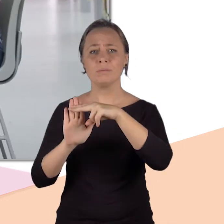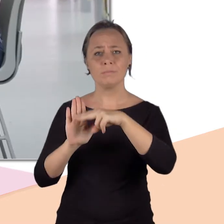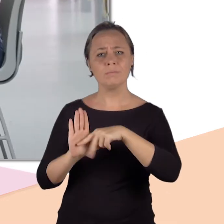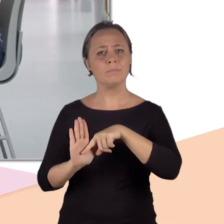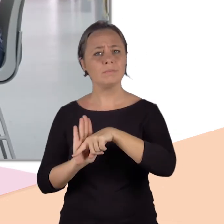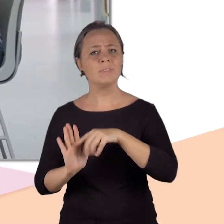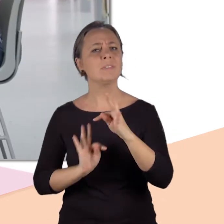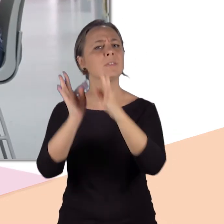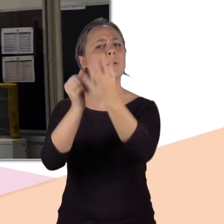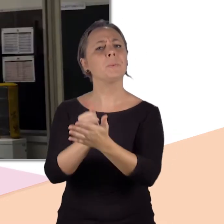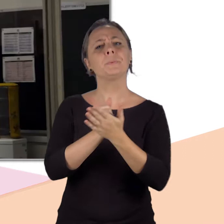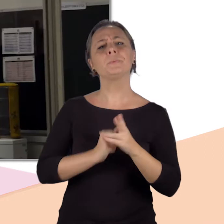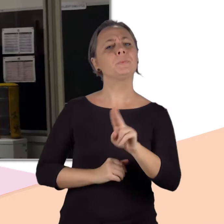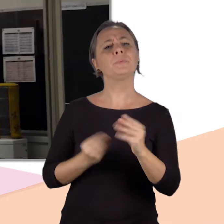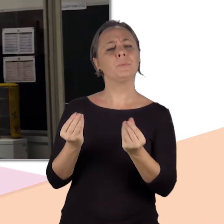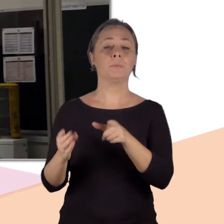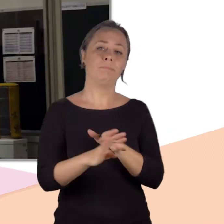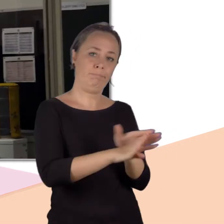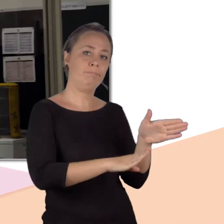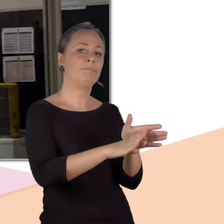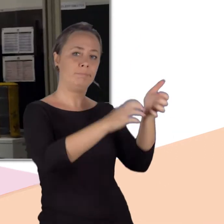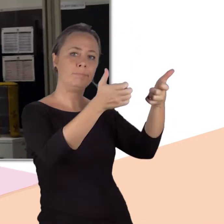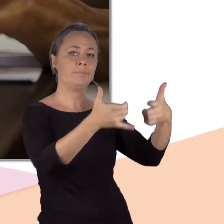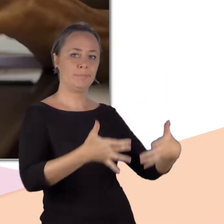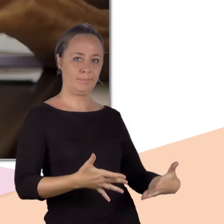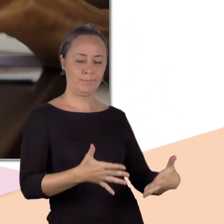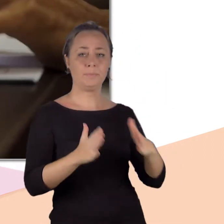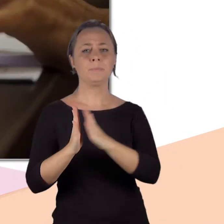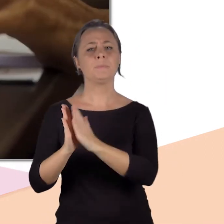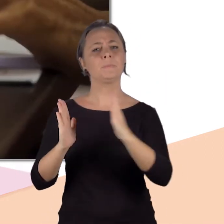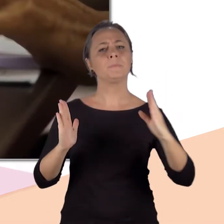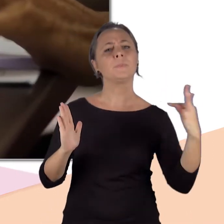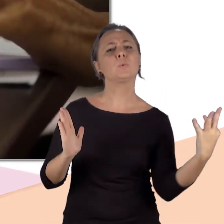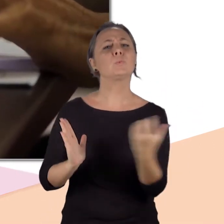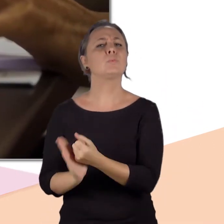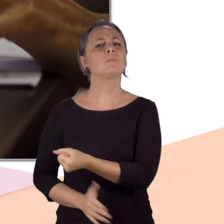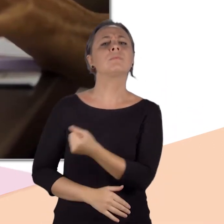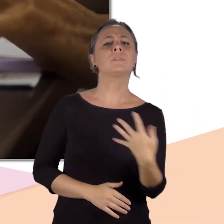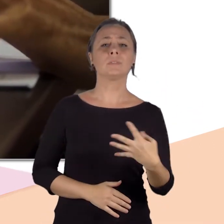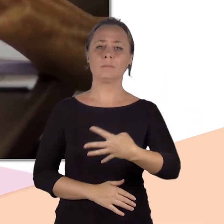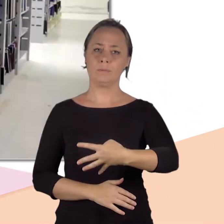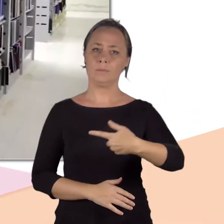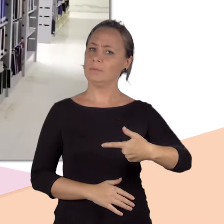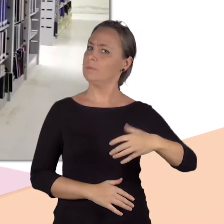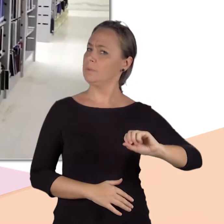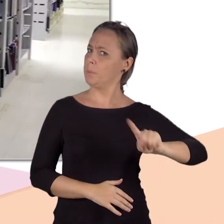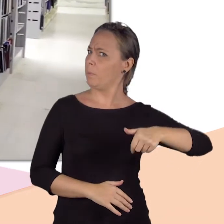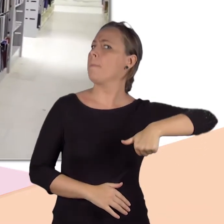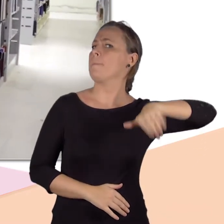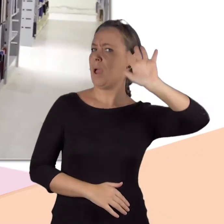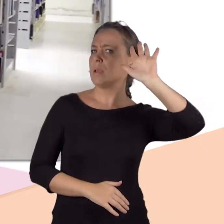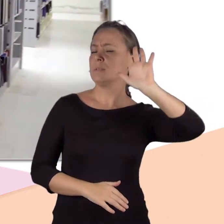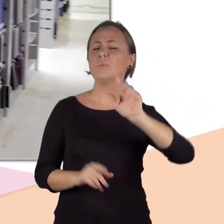computadores para acesso à internet, orientação sobre normalização e pesquisa e sobre uso de tecnologias assistivas. O acervo